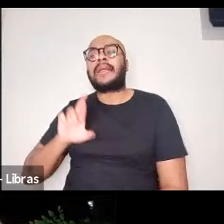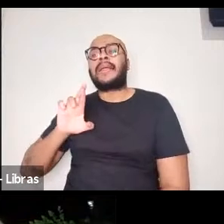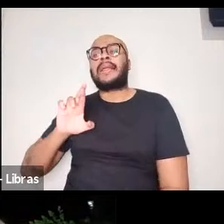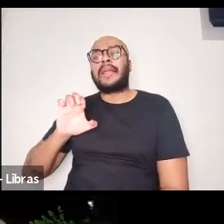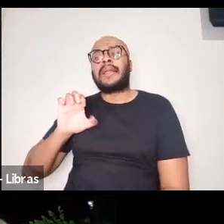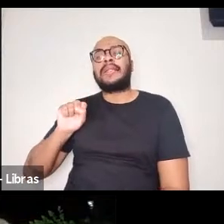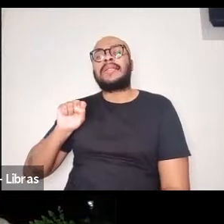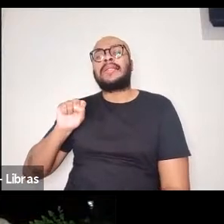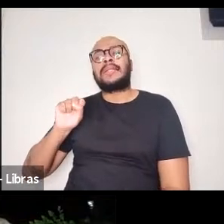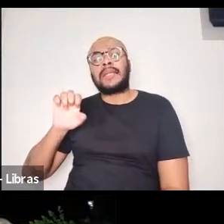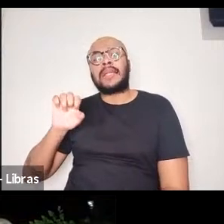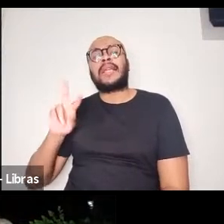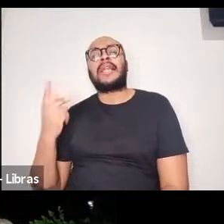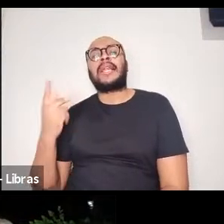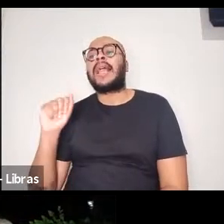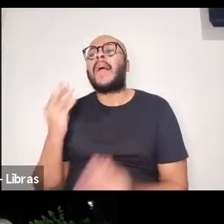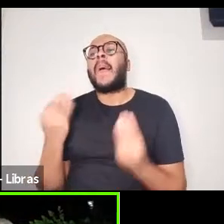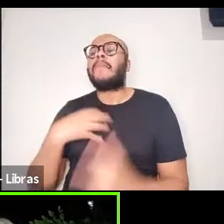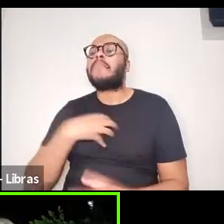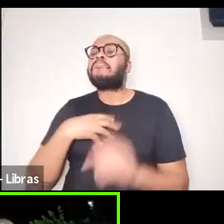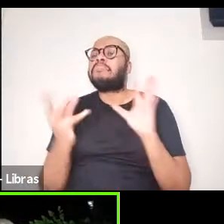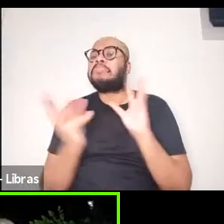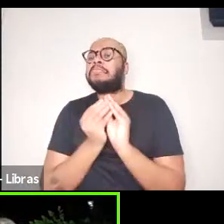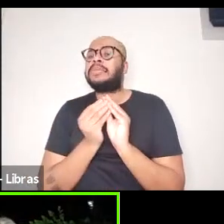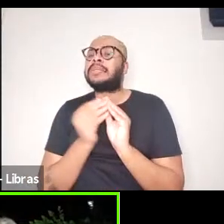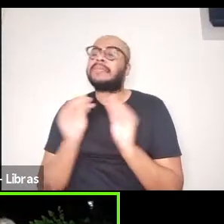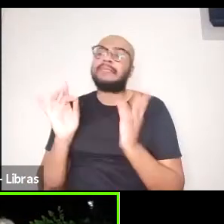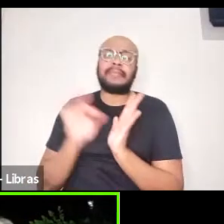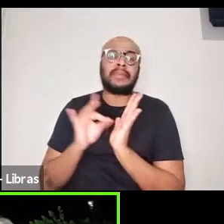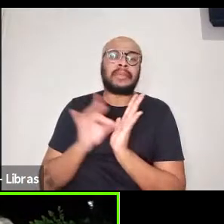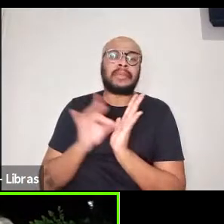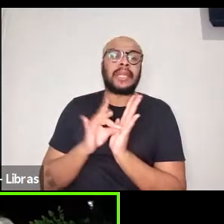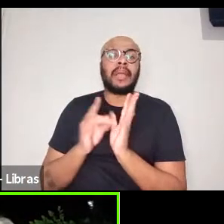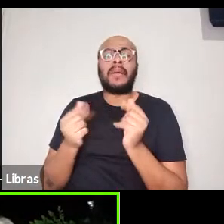resenhas, quer dizer, elas são realmente,